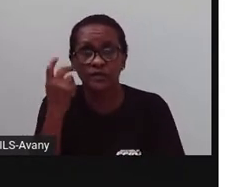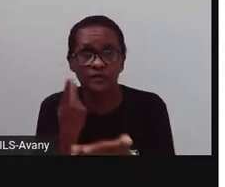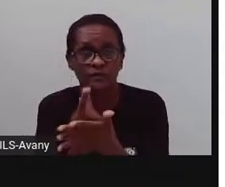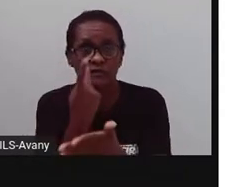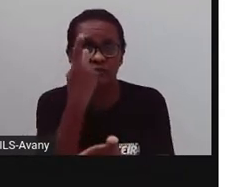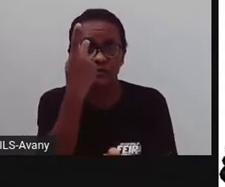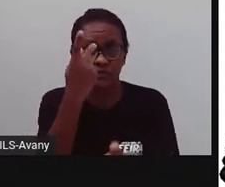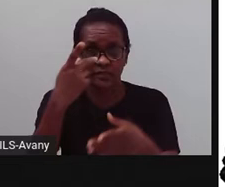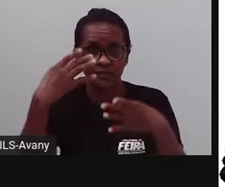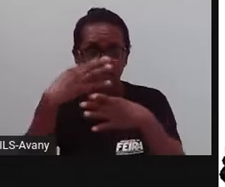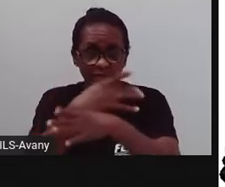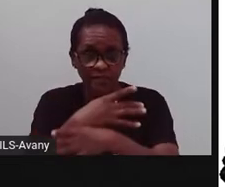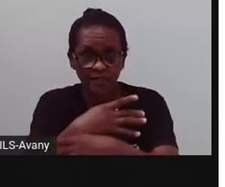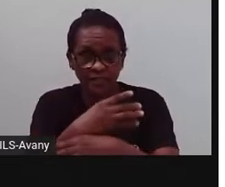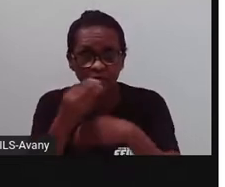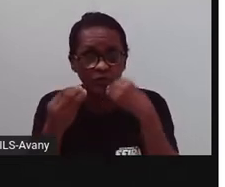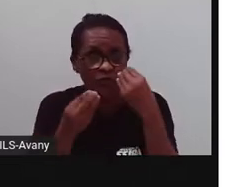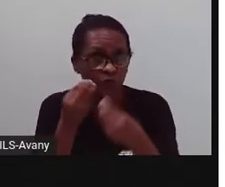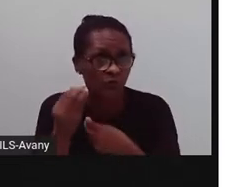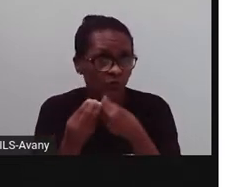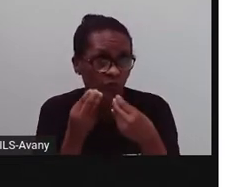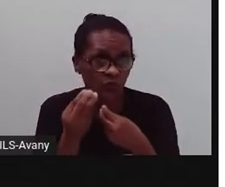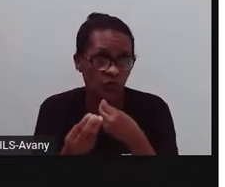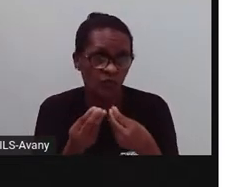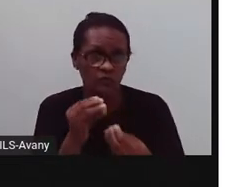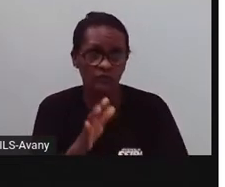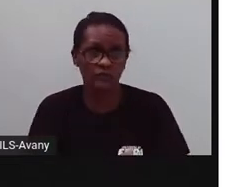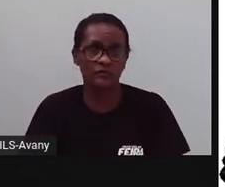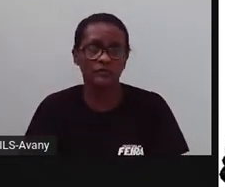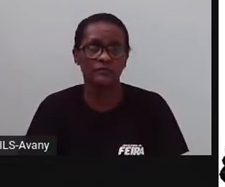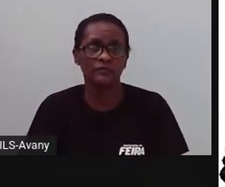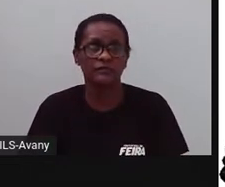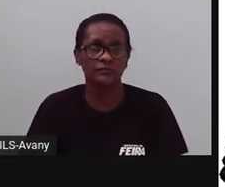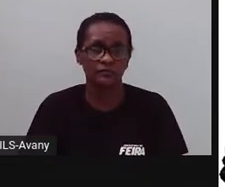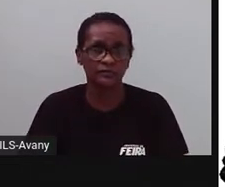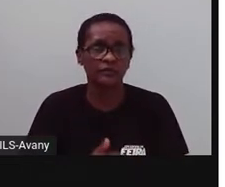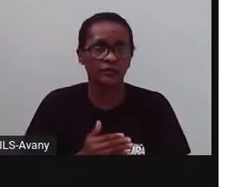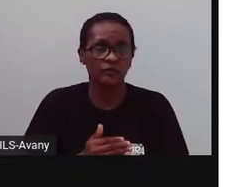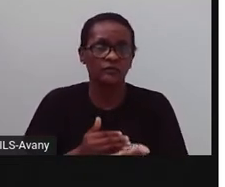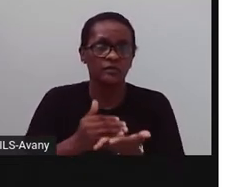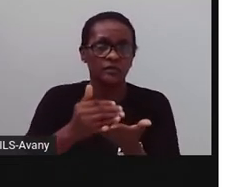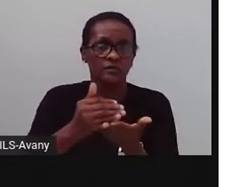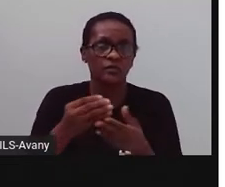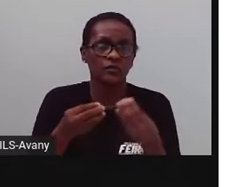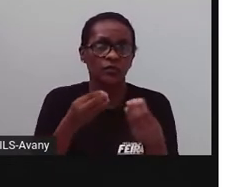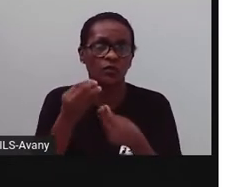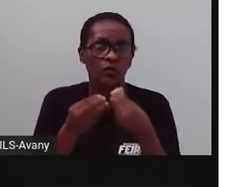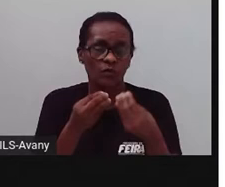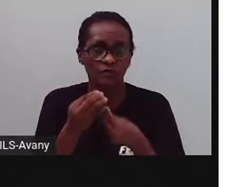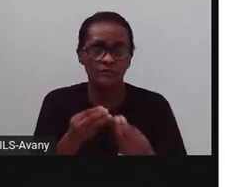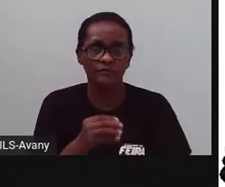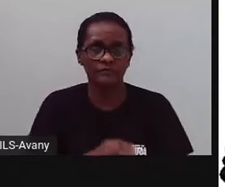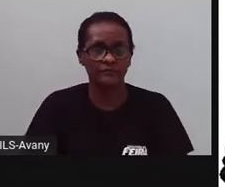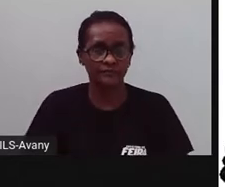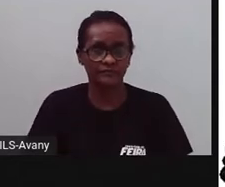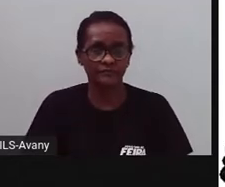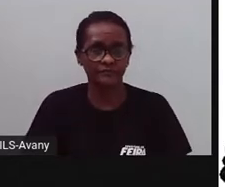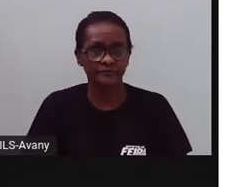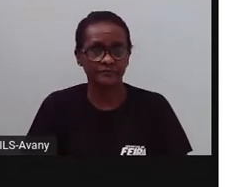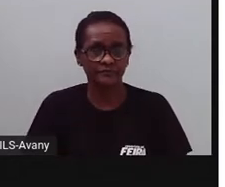cidade, de como a nossa cidade surgiu, né? A importância, por exemplo, nossa cidade, o nome dela é uma